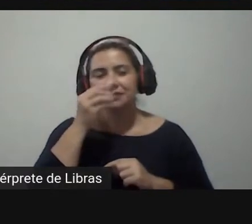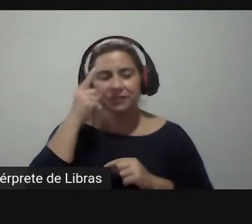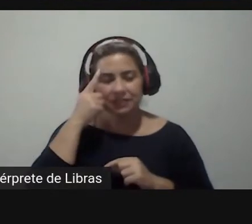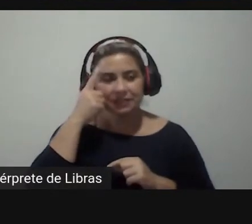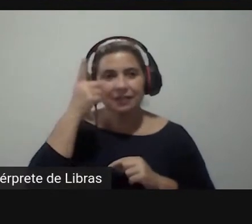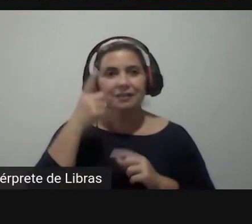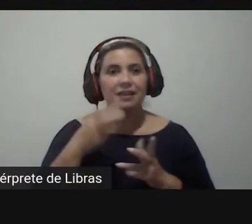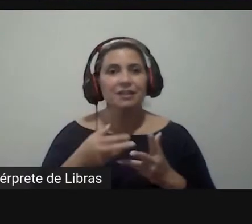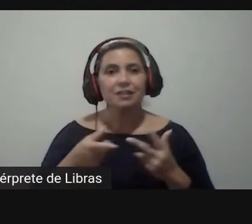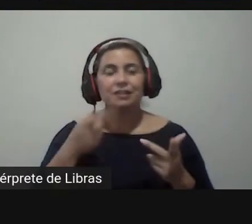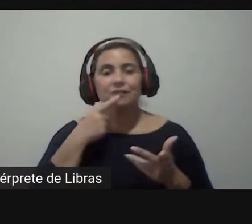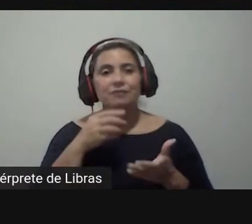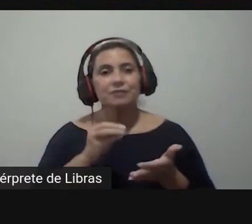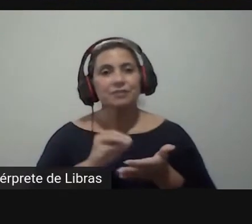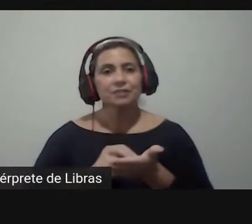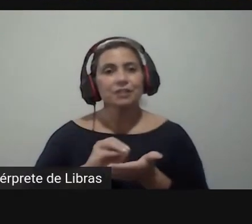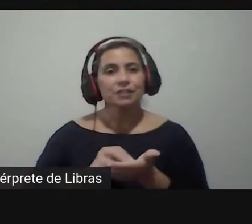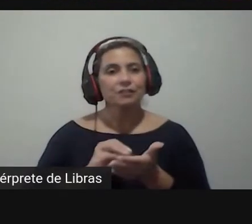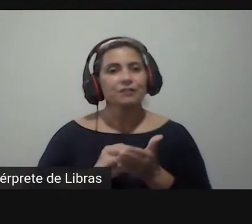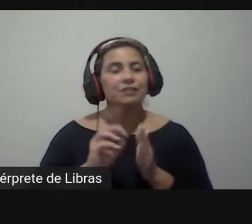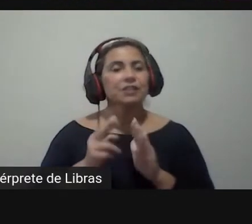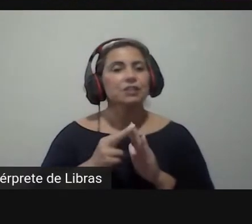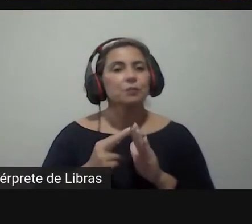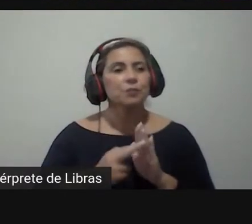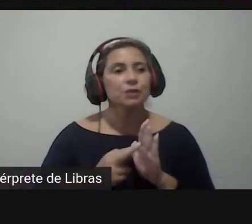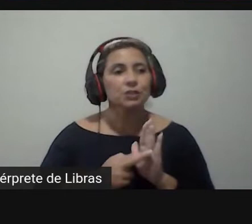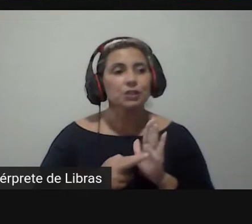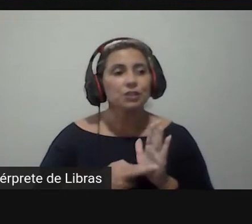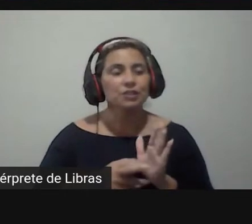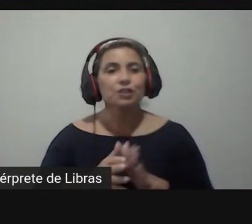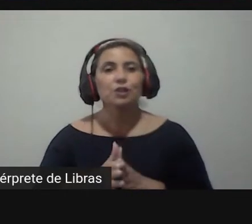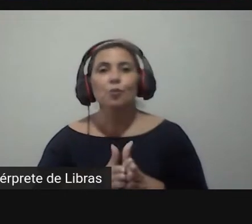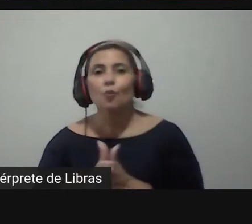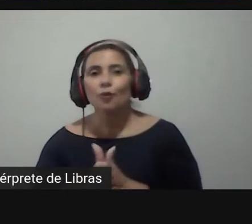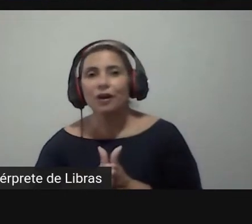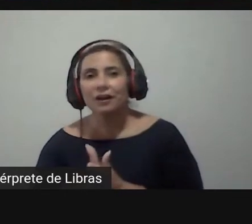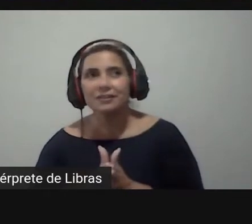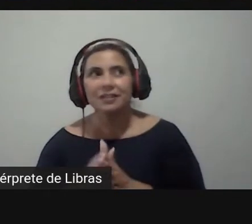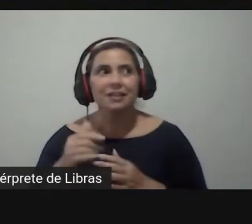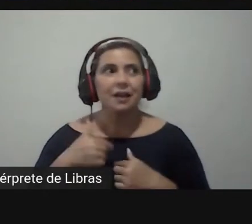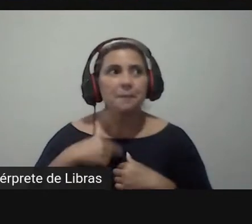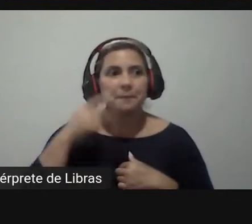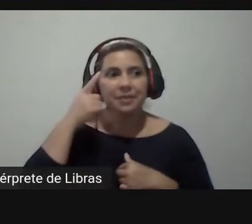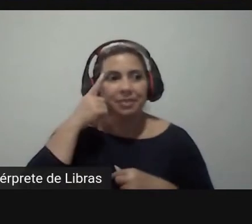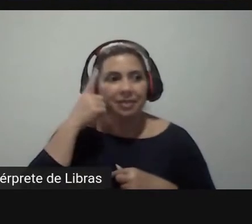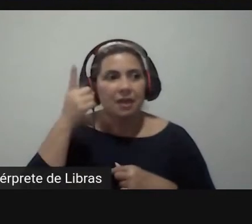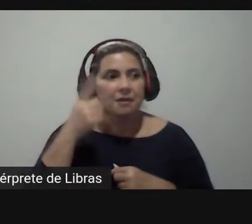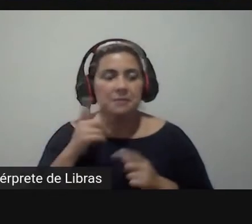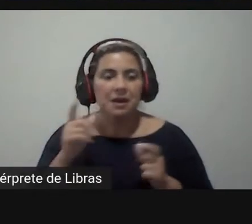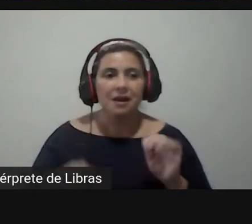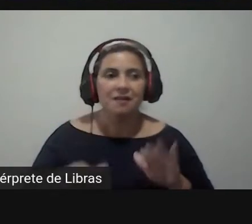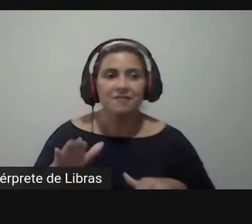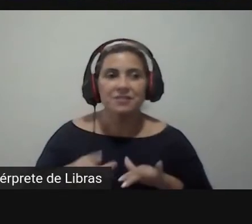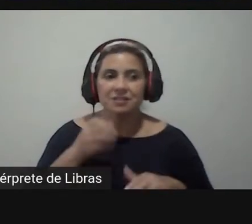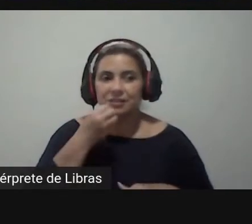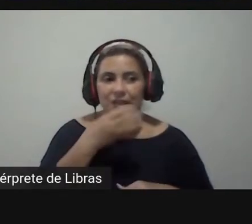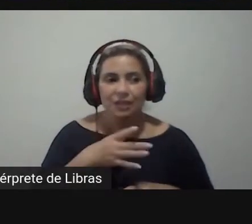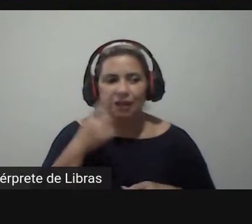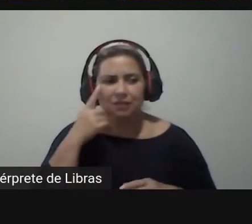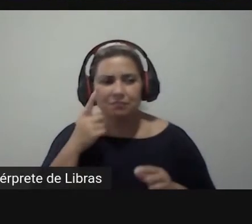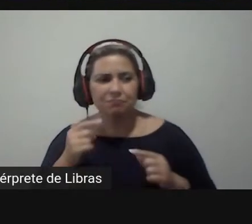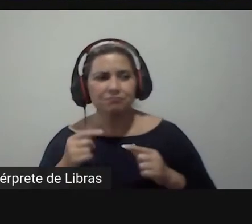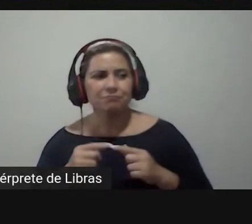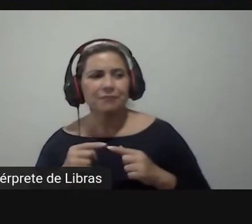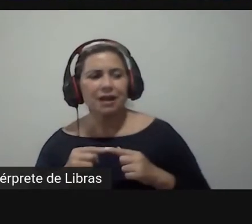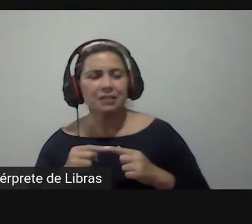essa ausência de regulamentação gera-se uma expectativa eu coloco a minha ideia mas isso muitas vezes não chega do outro lado não chega